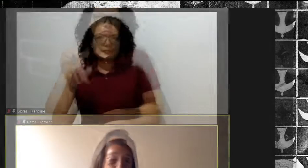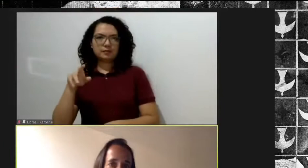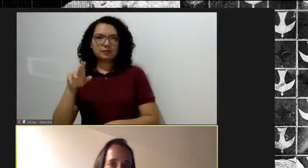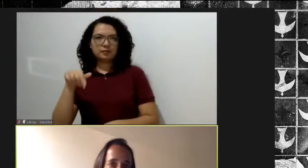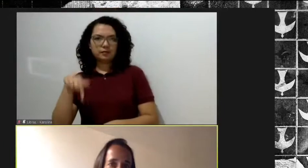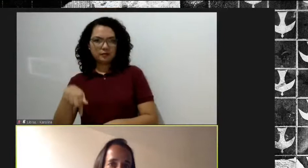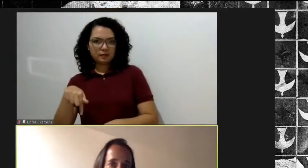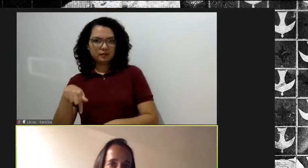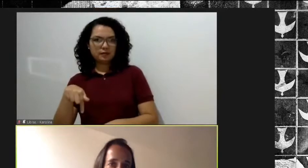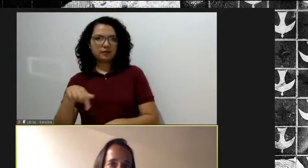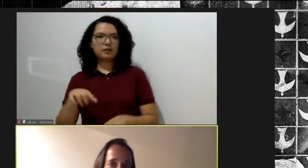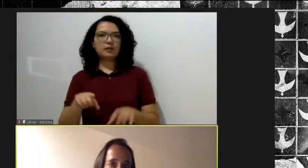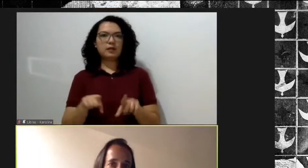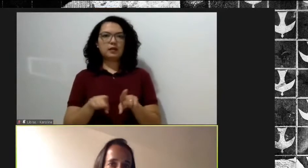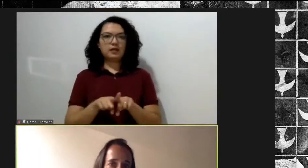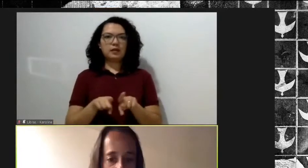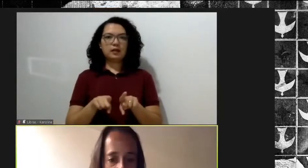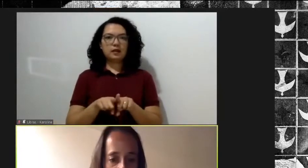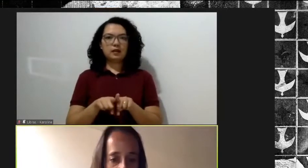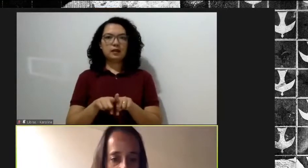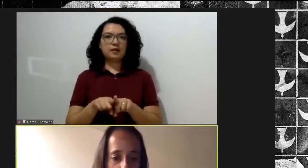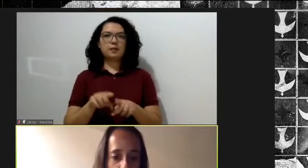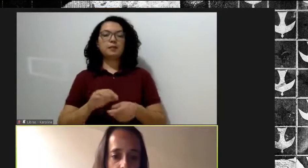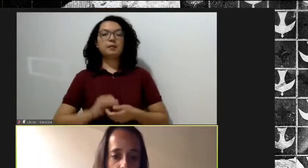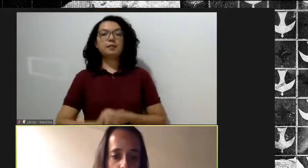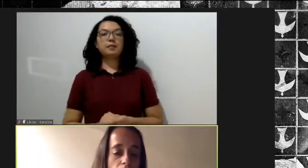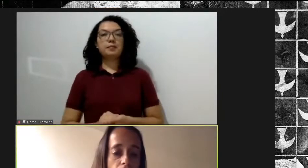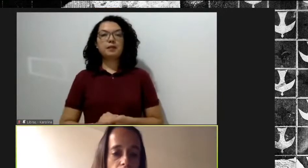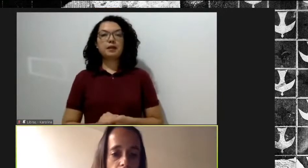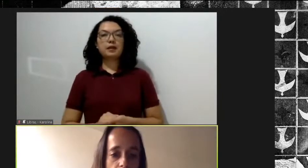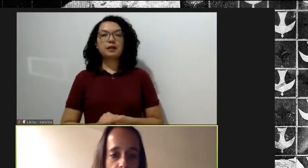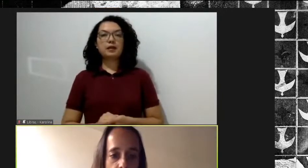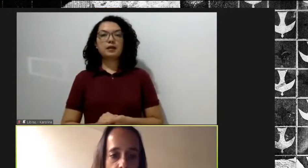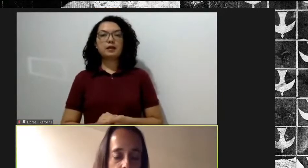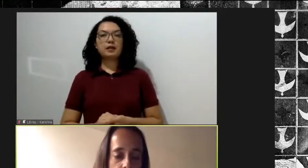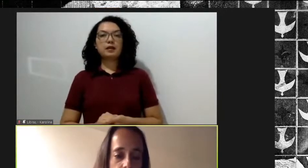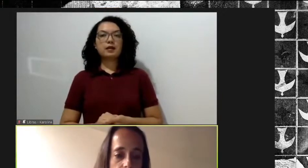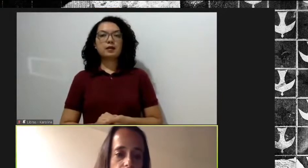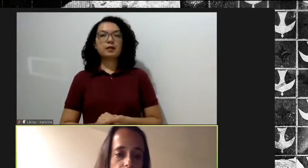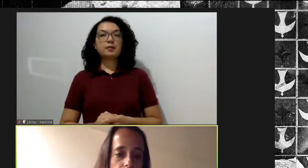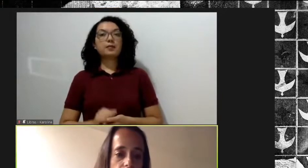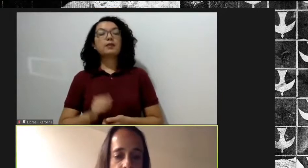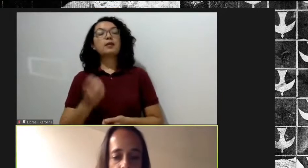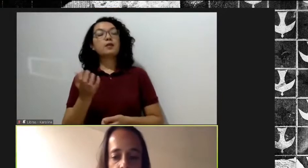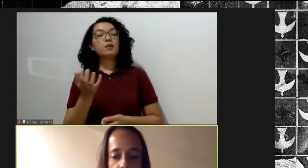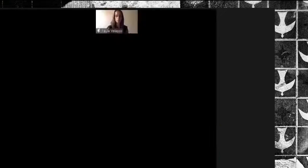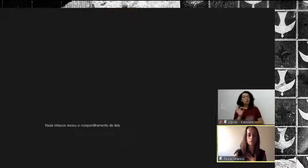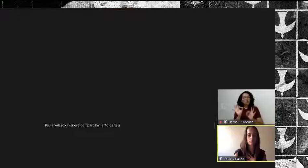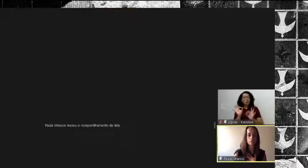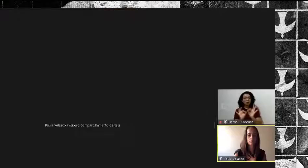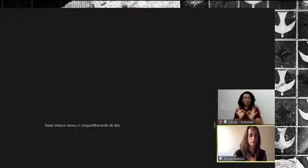apresentação. Vou colocar minha apresentação, acho